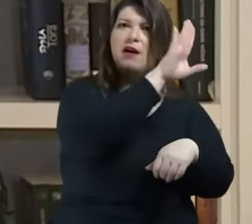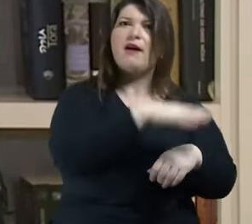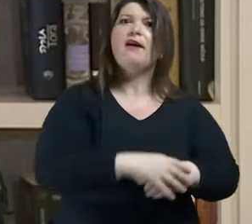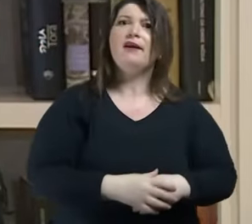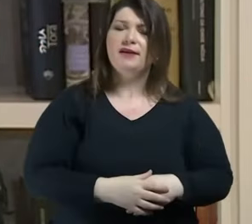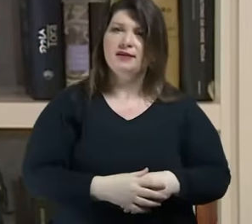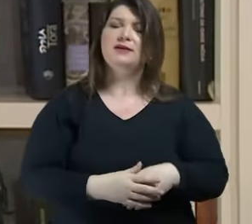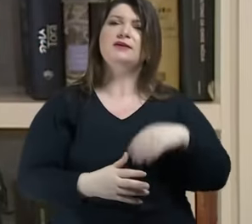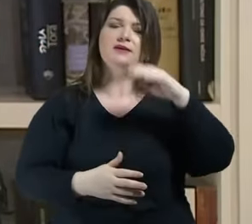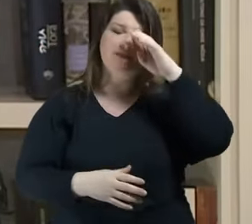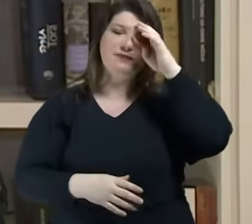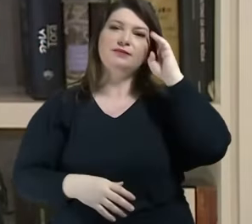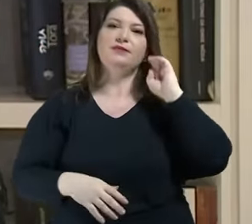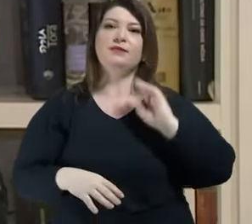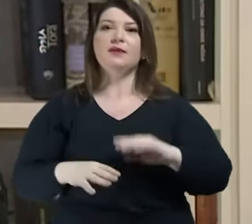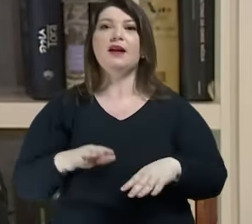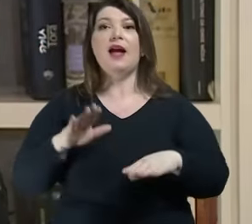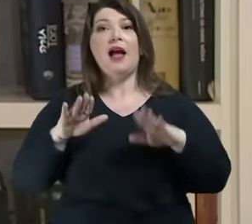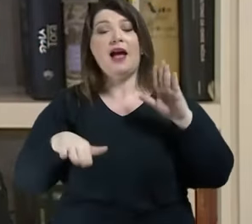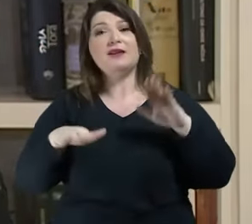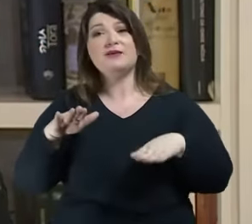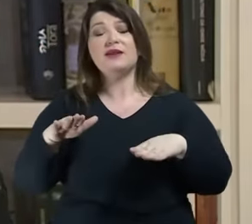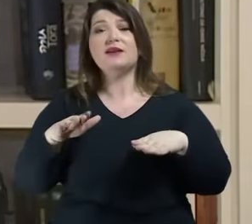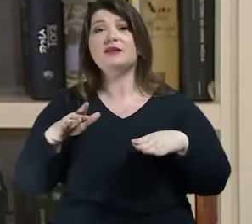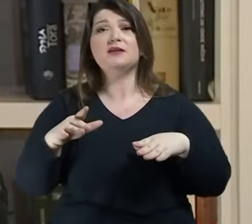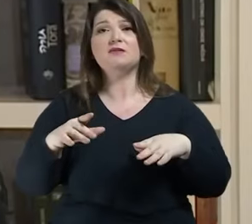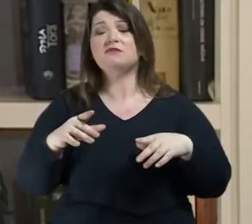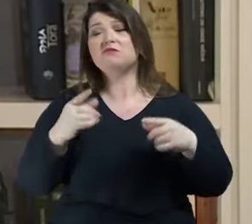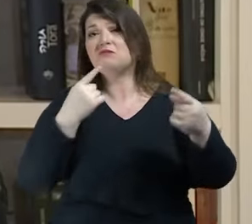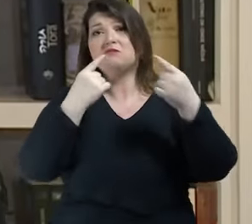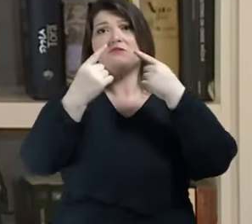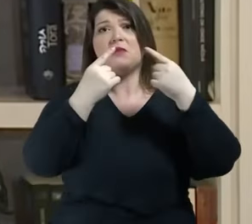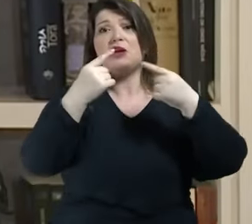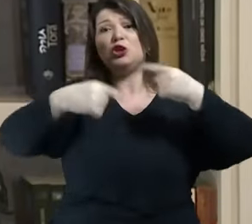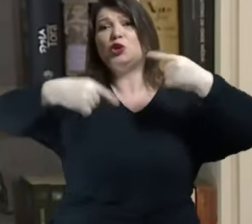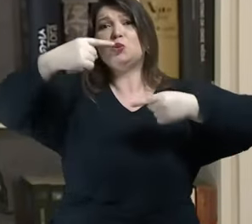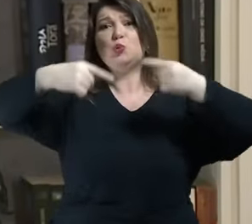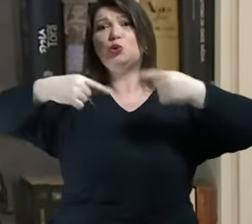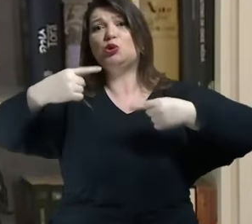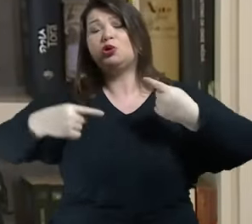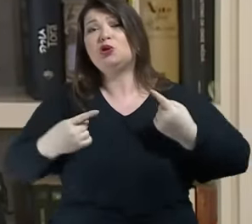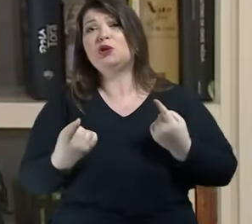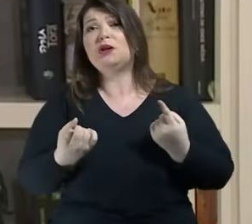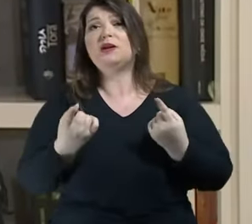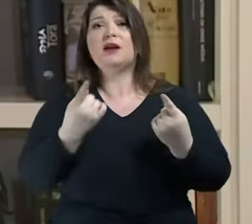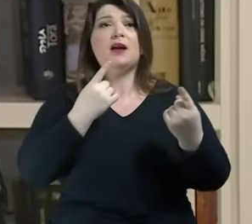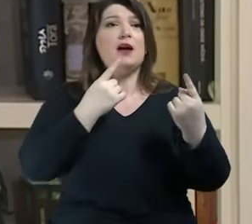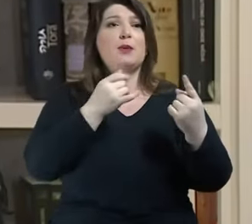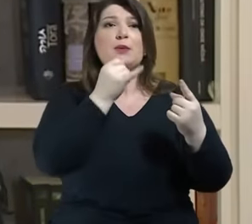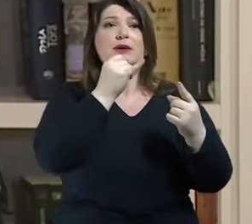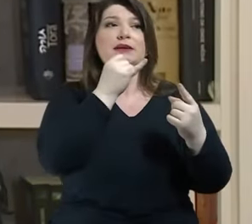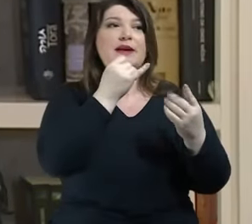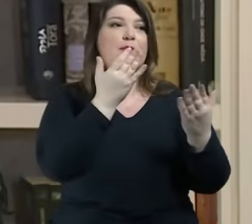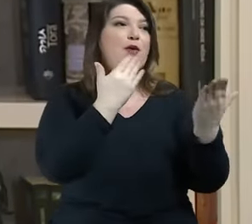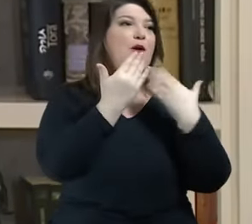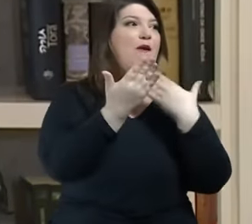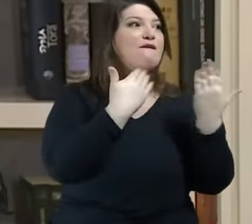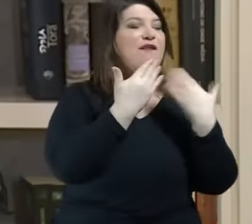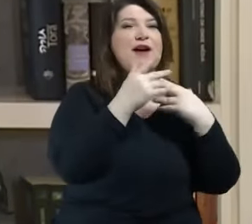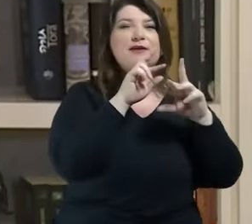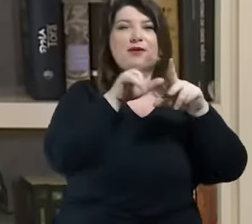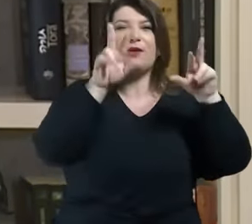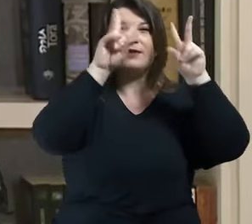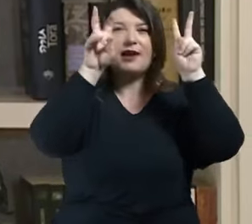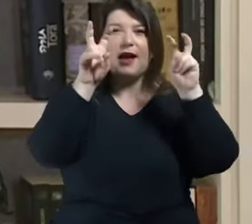encontros nacionais de filosofia mas ela é discutida na portaria dos prédios na sala das casas na